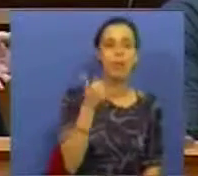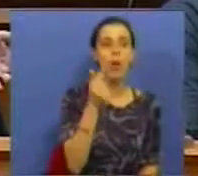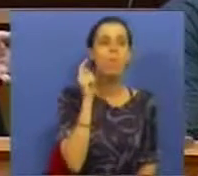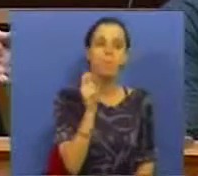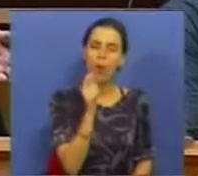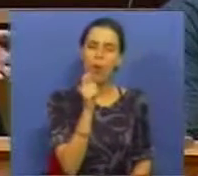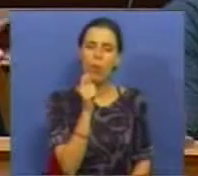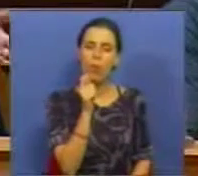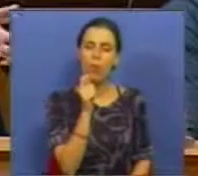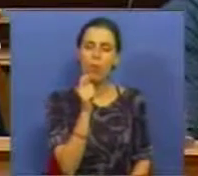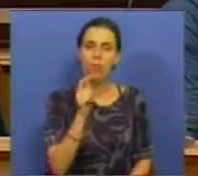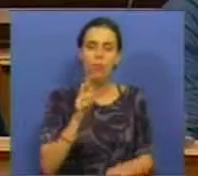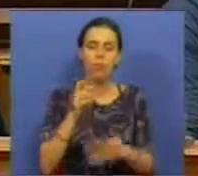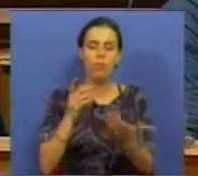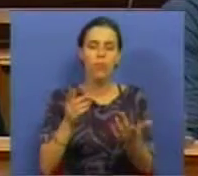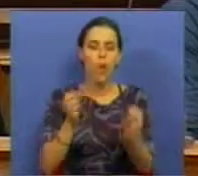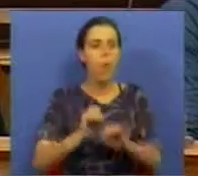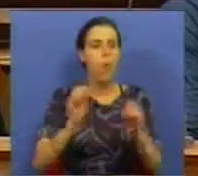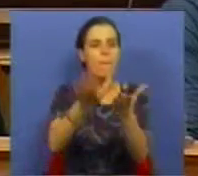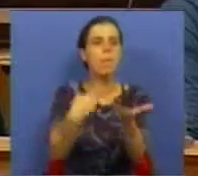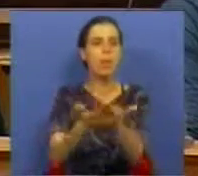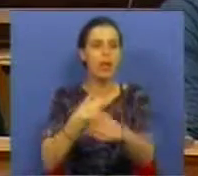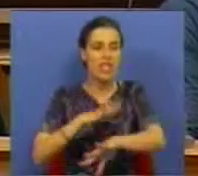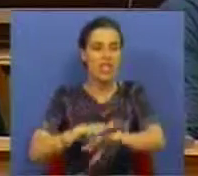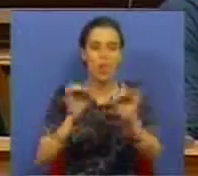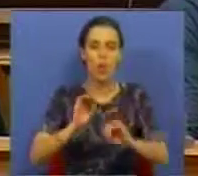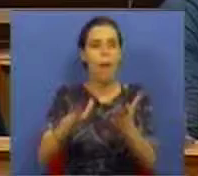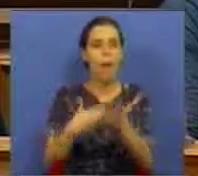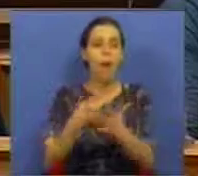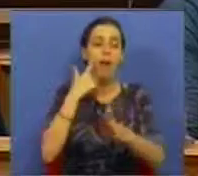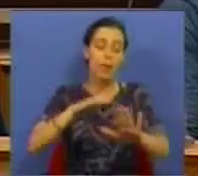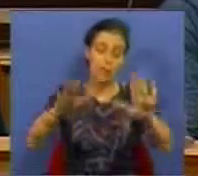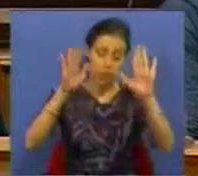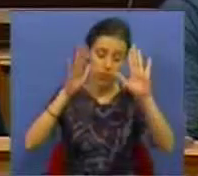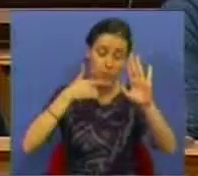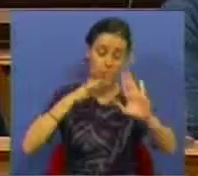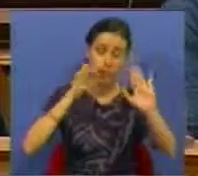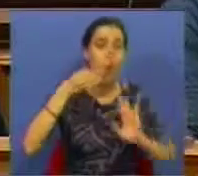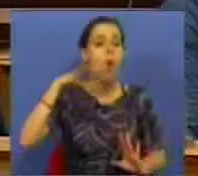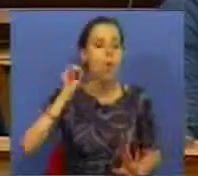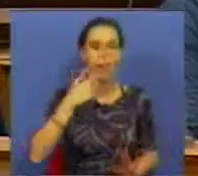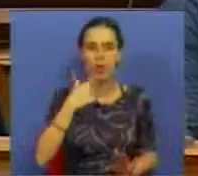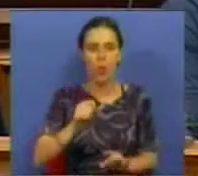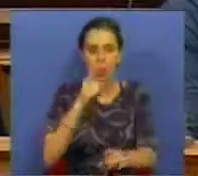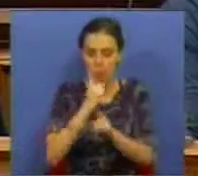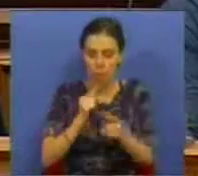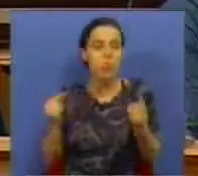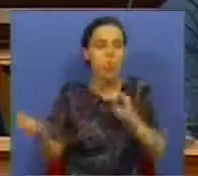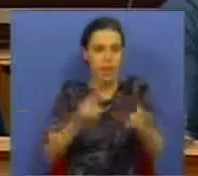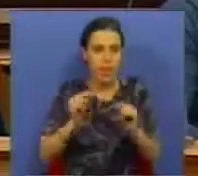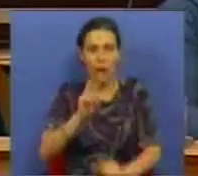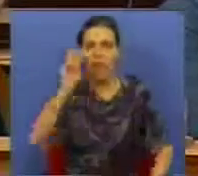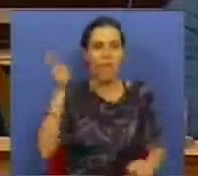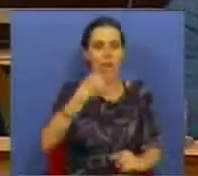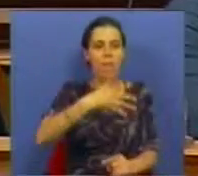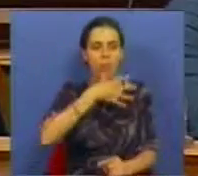Bloco de Esquerda, que a esquerda não apresenta propostas. Vamos lá ver se nos entendemos. O Partido Socialista não pode, no mesmo debate, em